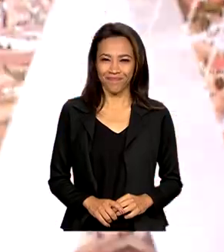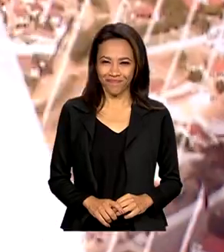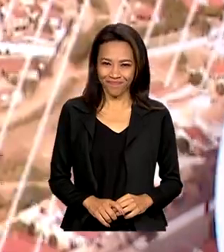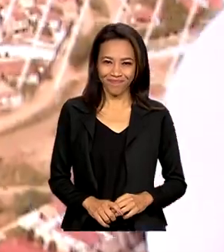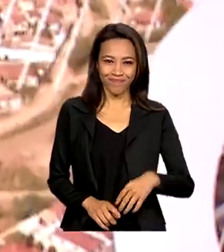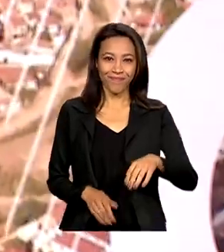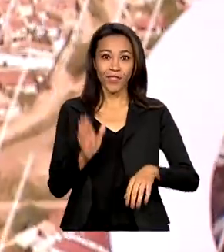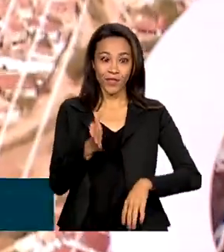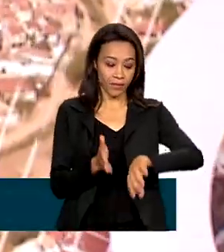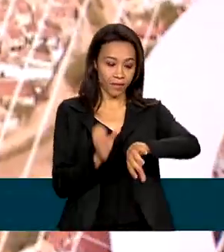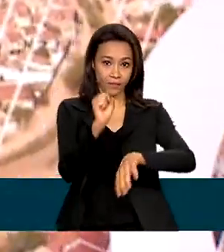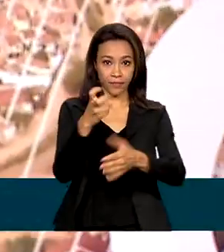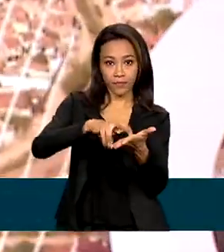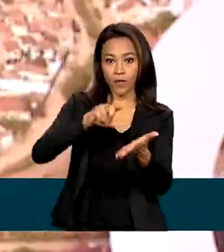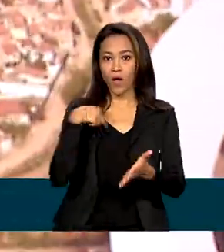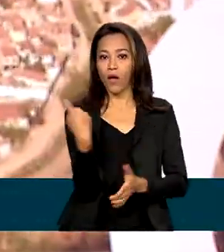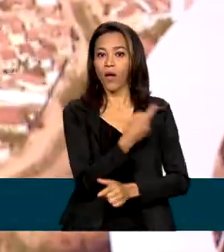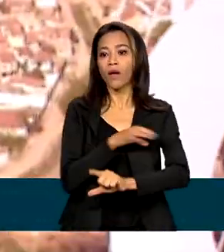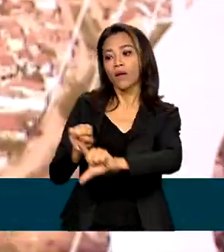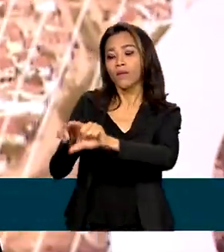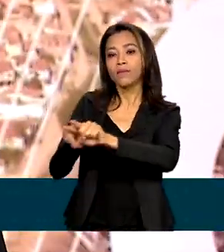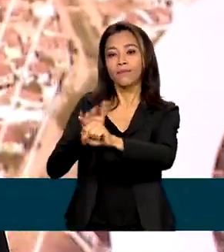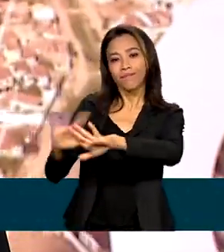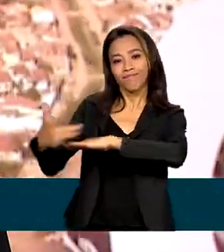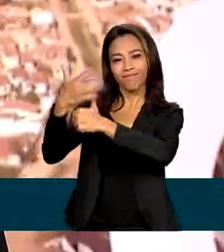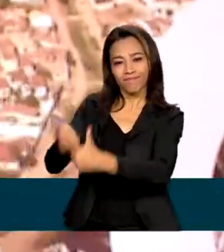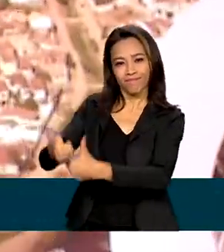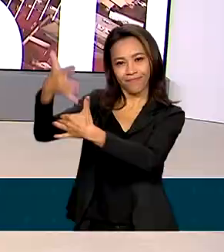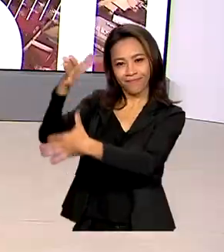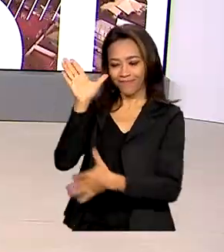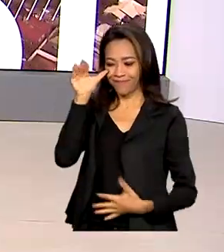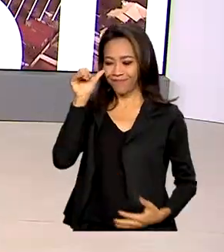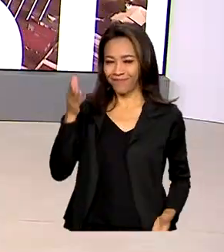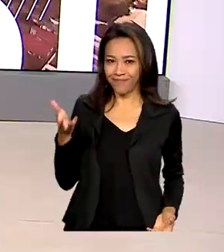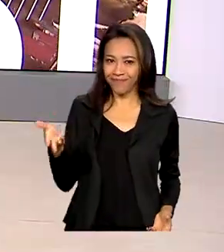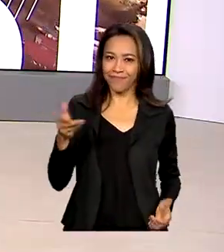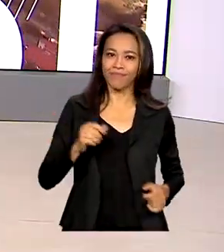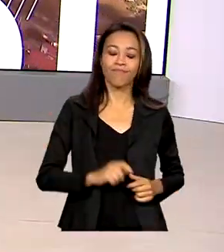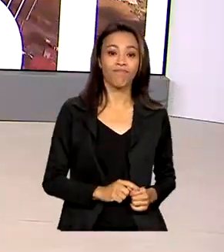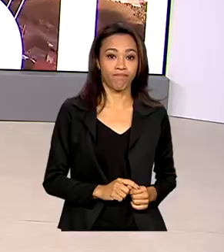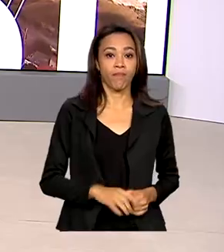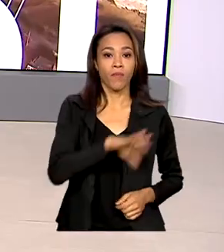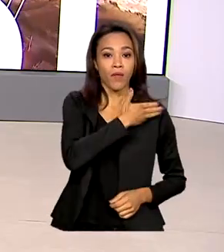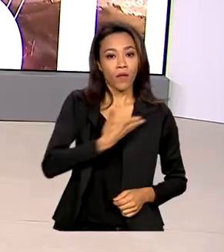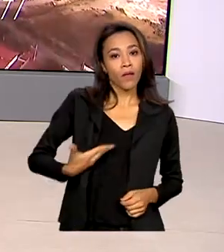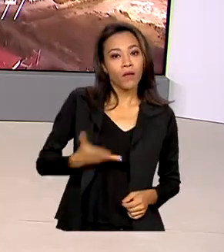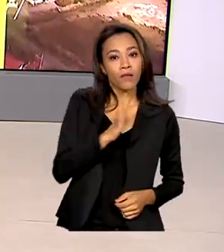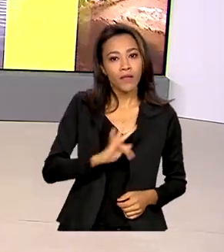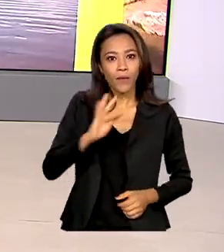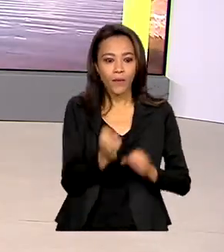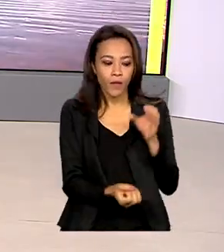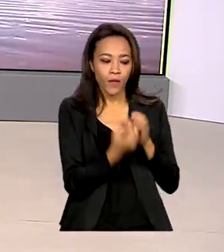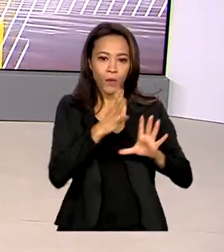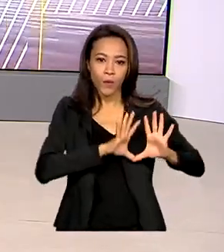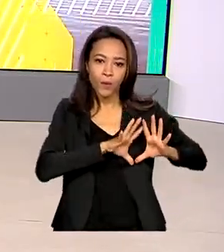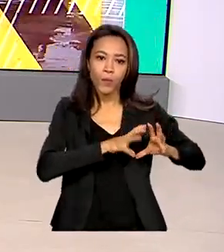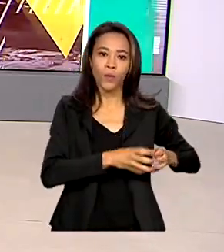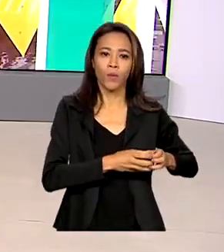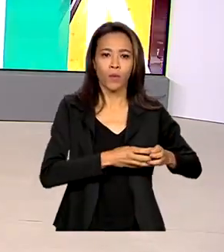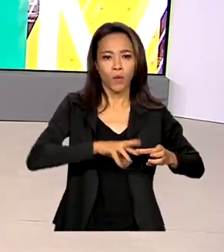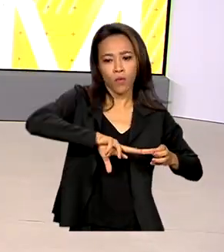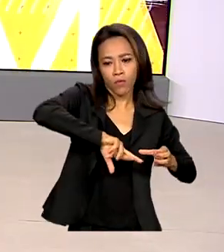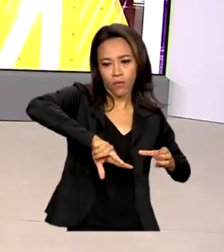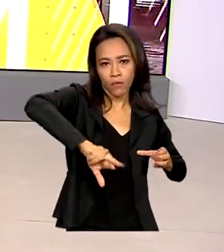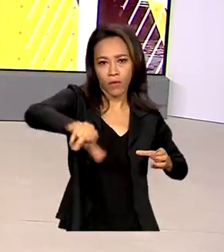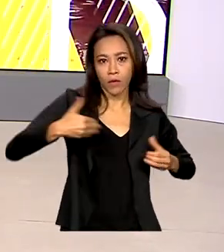Oito horas da manhã, estamos ao vivo também pelas redes sociais. O governo federal criou um grupo interministerial